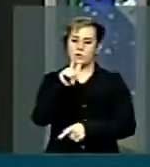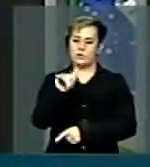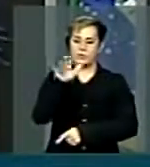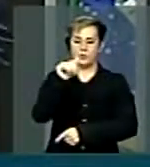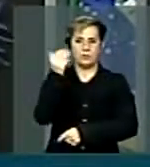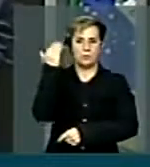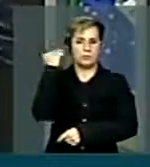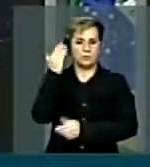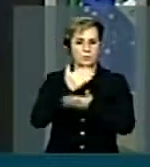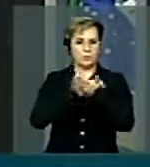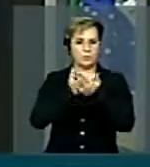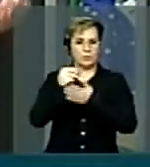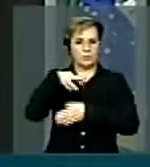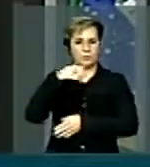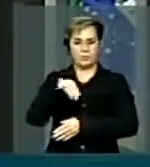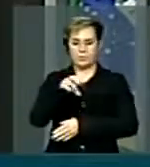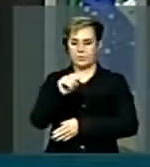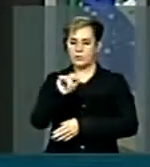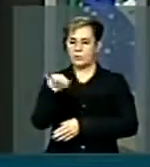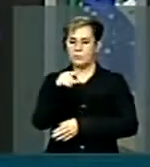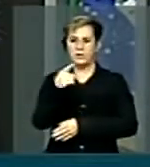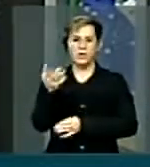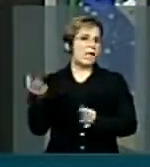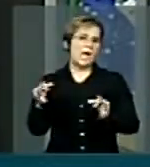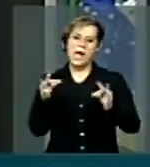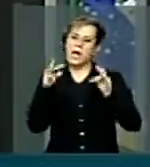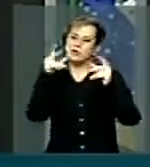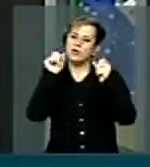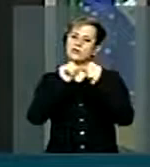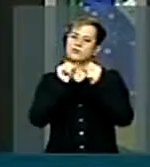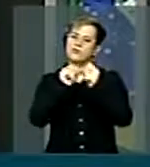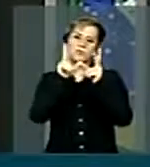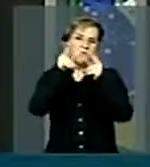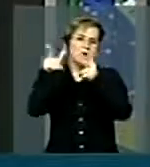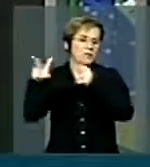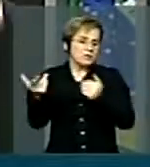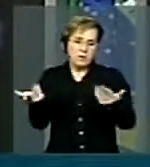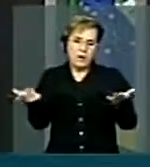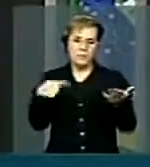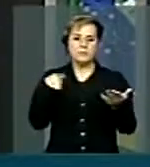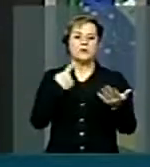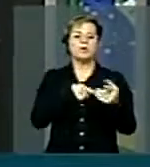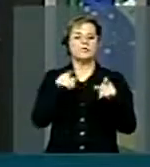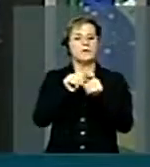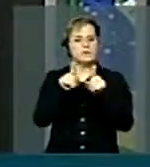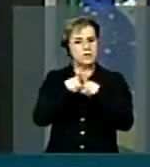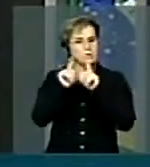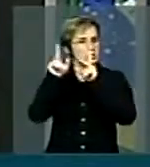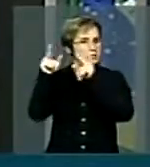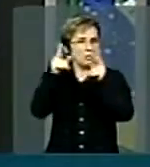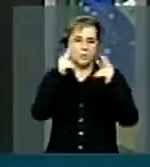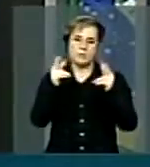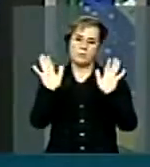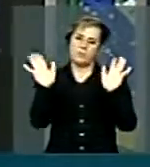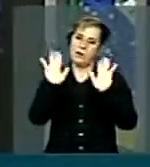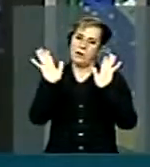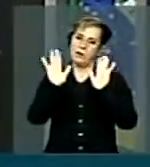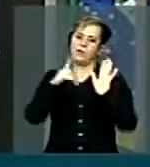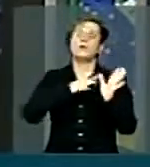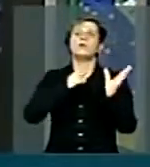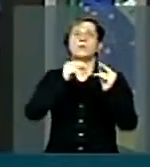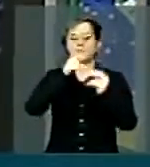origem do Mensalão, ah, todo mundo faz. Não, não é todo mundo que faz, não. Tem gente que age